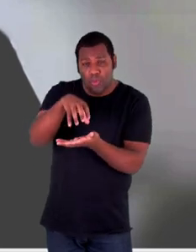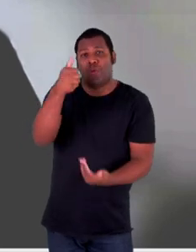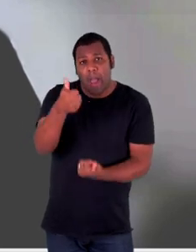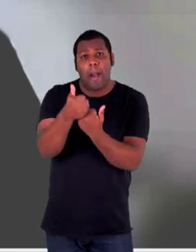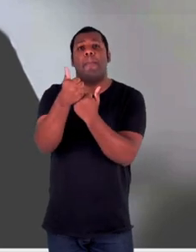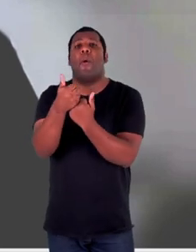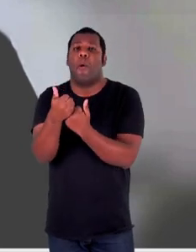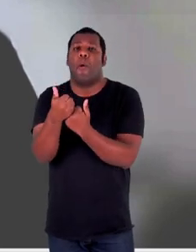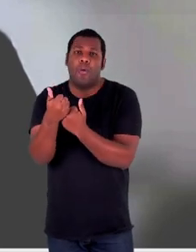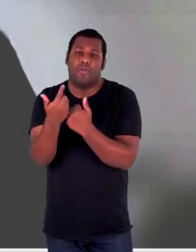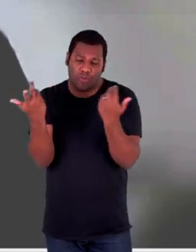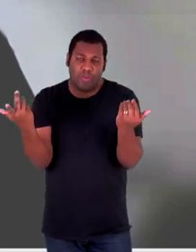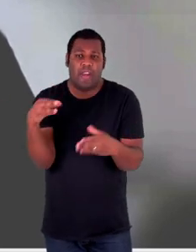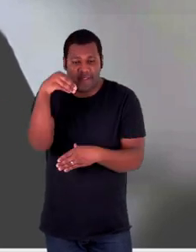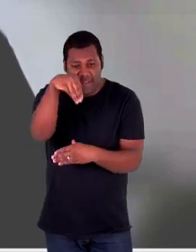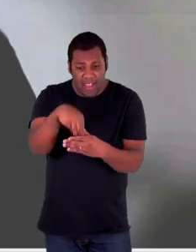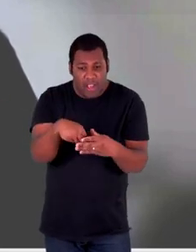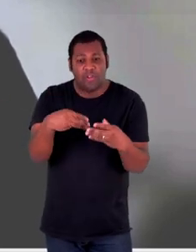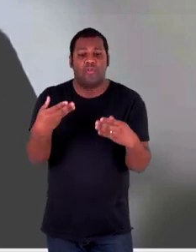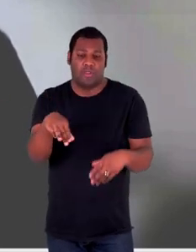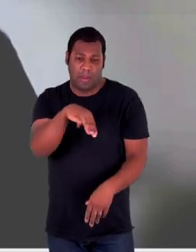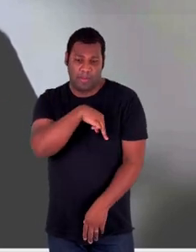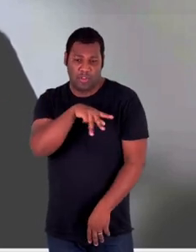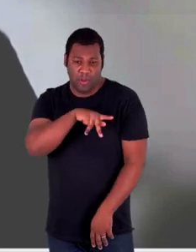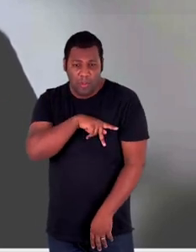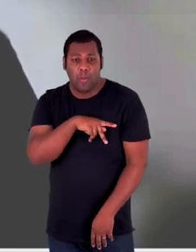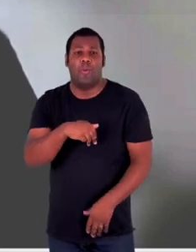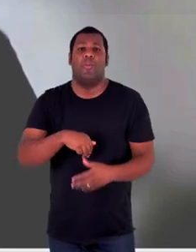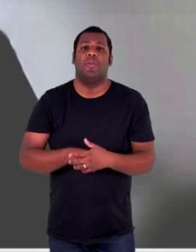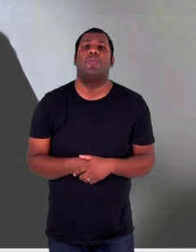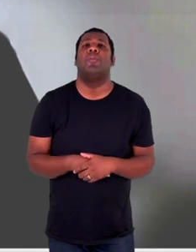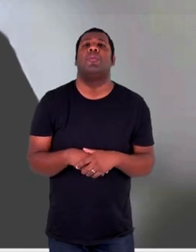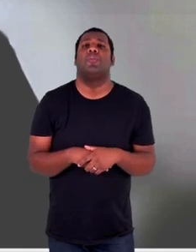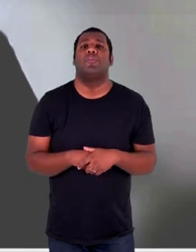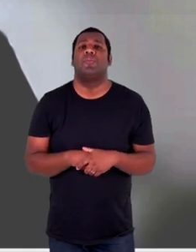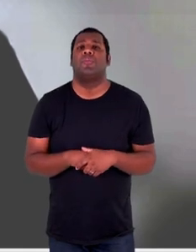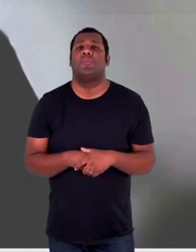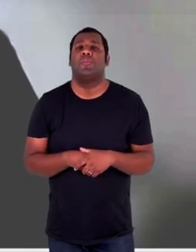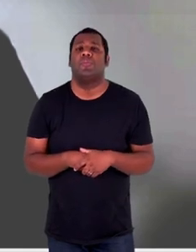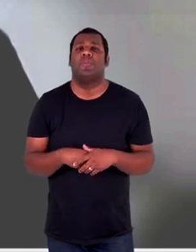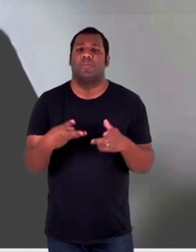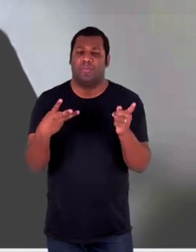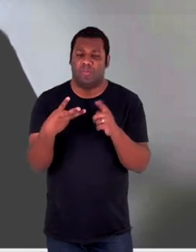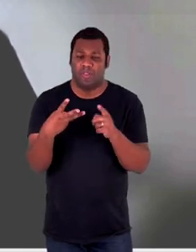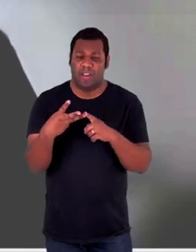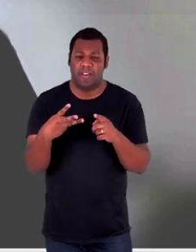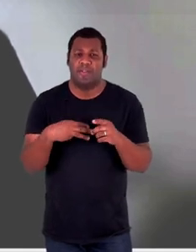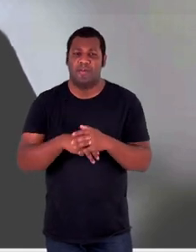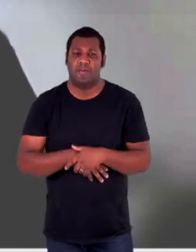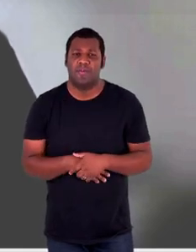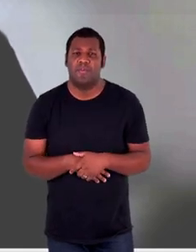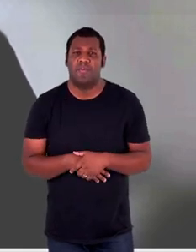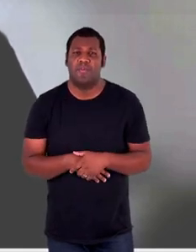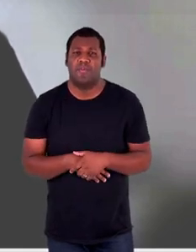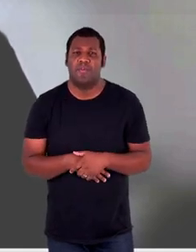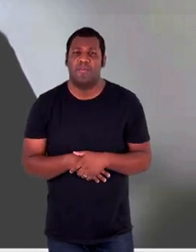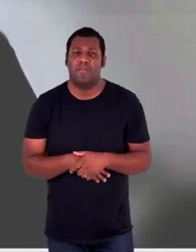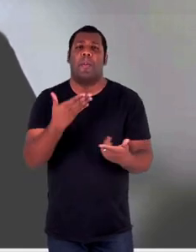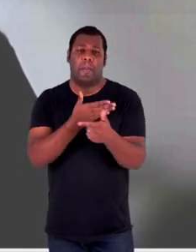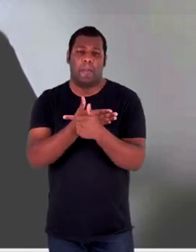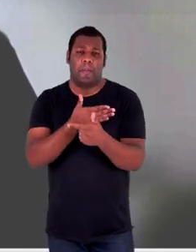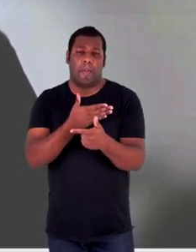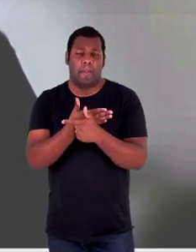do Ministério Público, respectivamente do Judiciário e do próprio Ministério Público. Três, a chave de atuação aqui mais